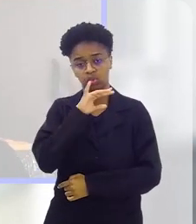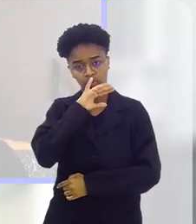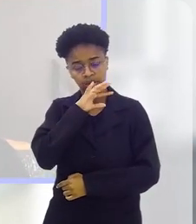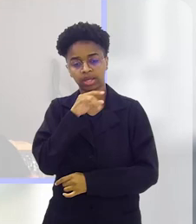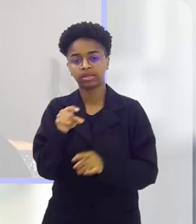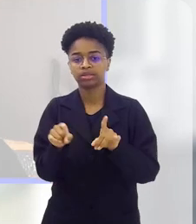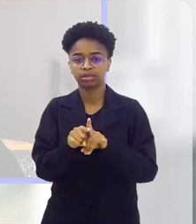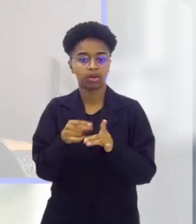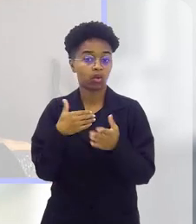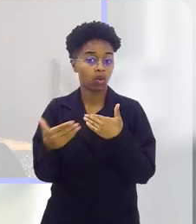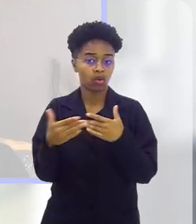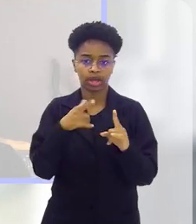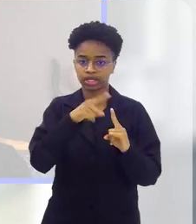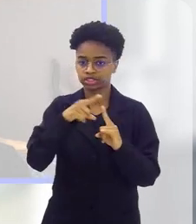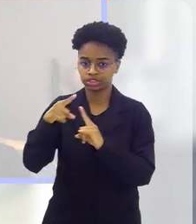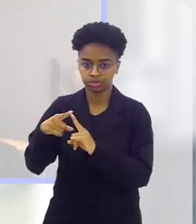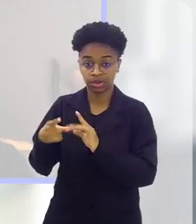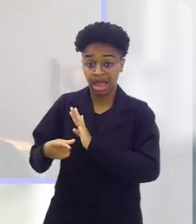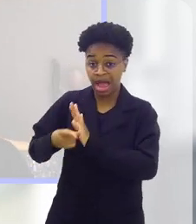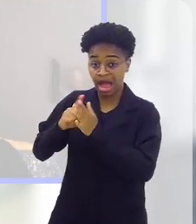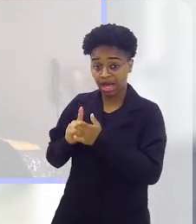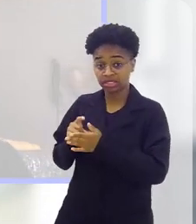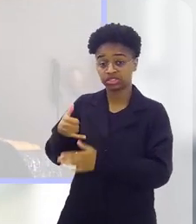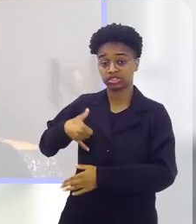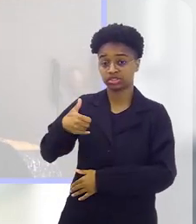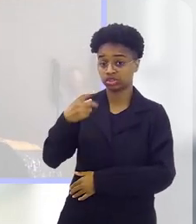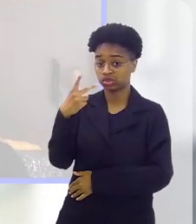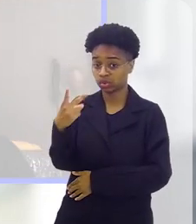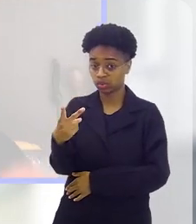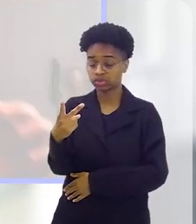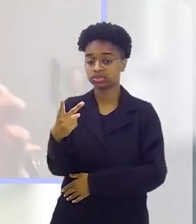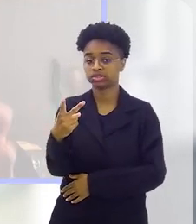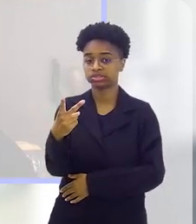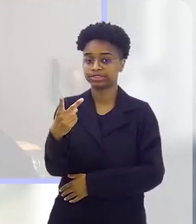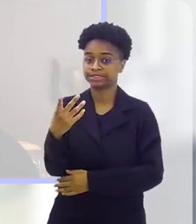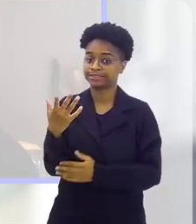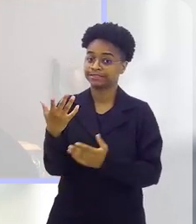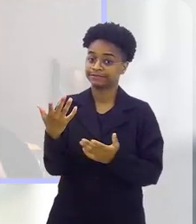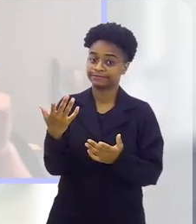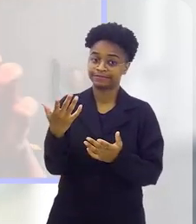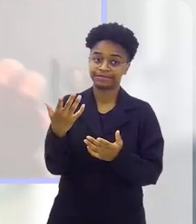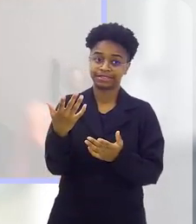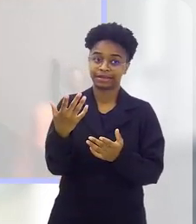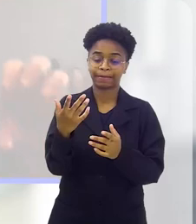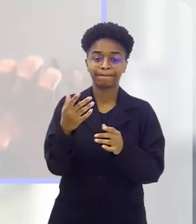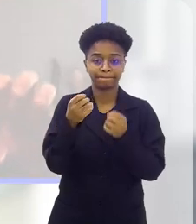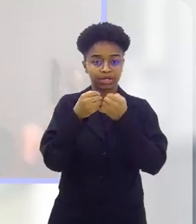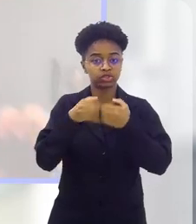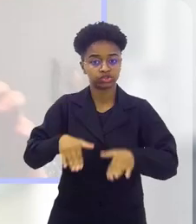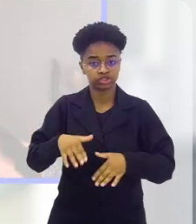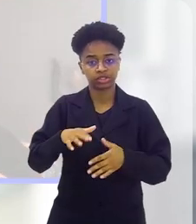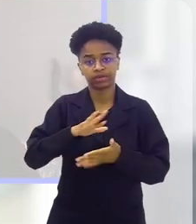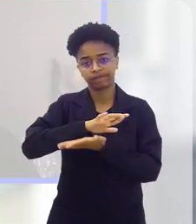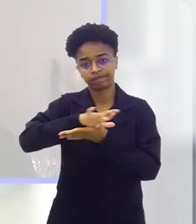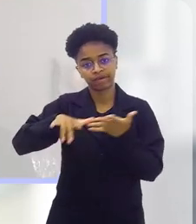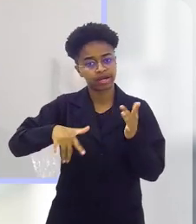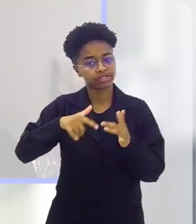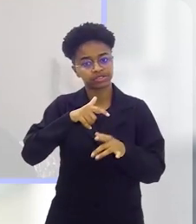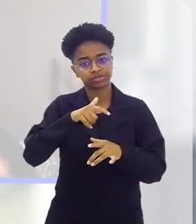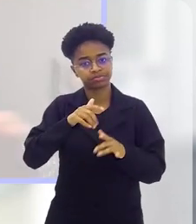e qualquer tipo de tela até os dois anos priva várias áreas do